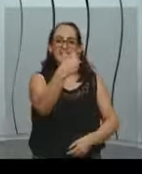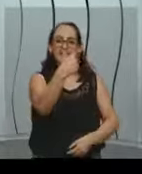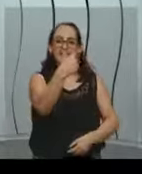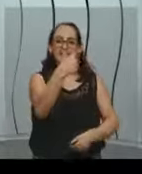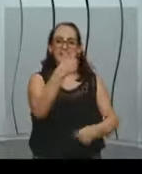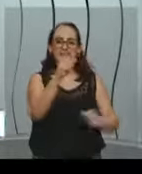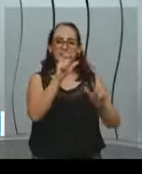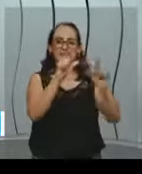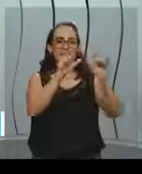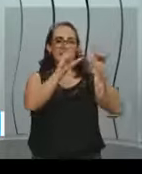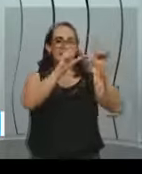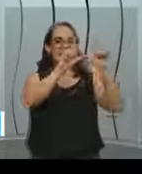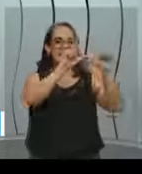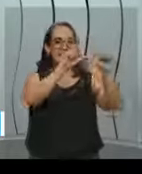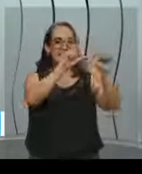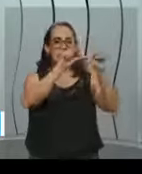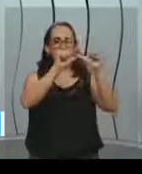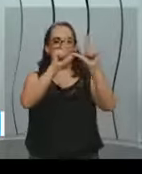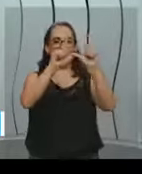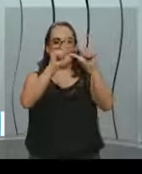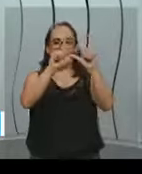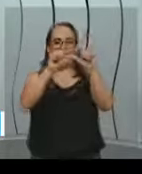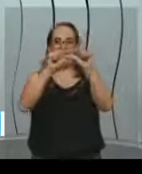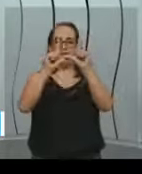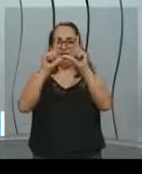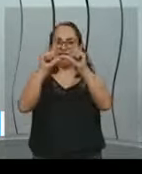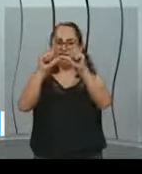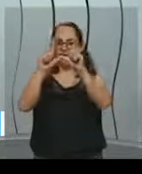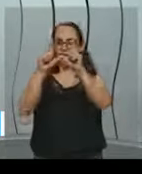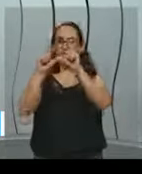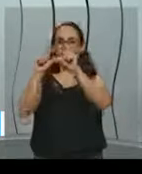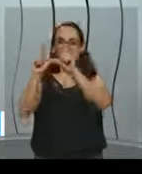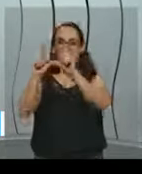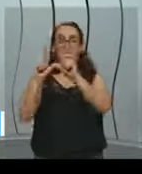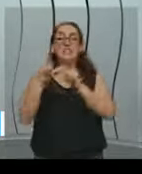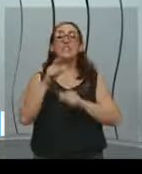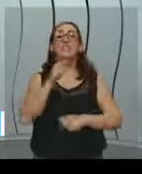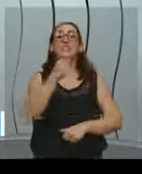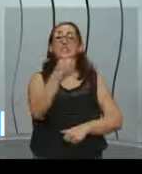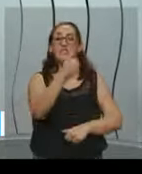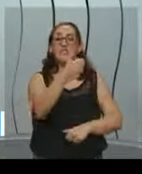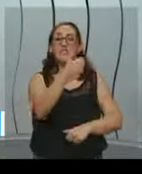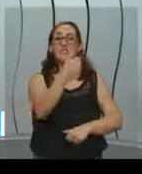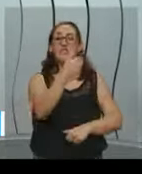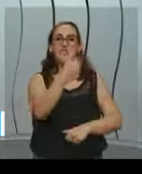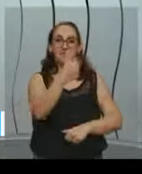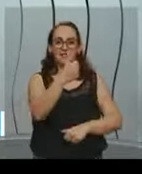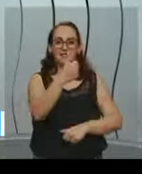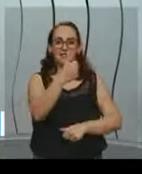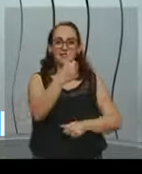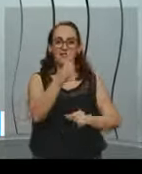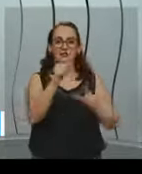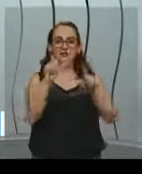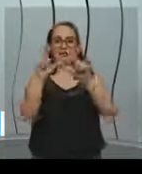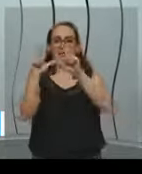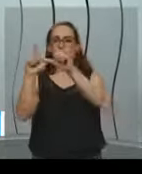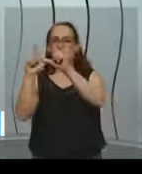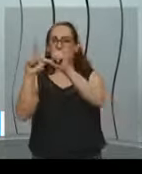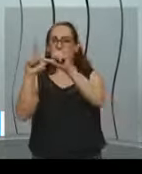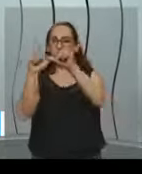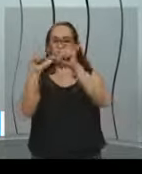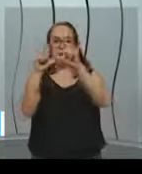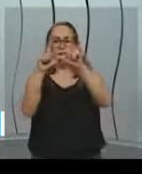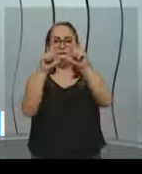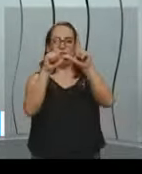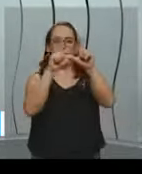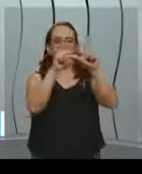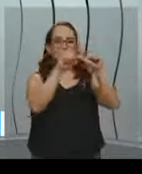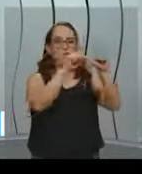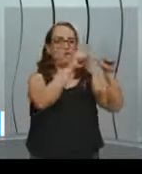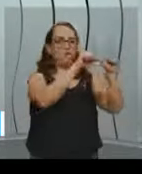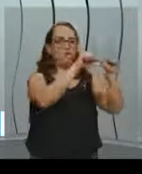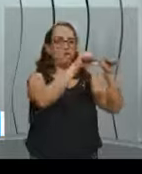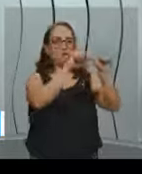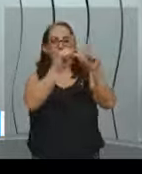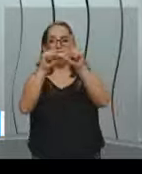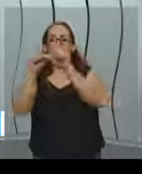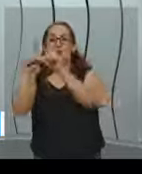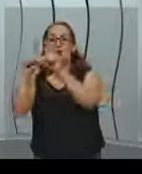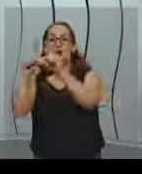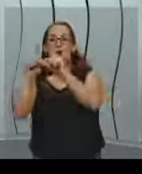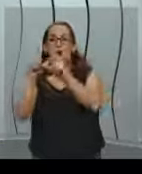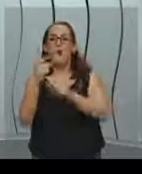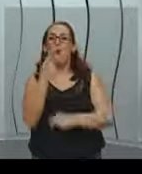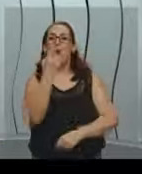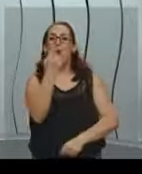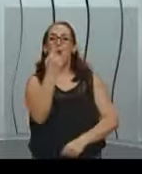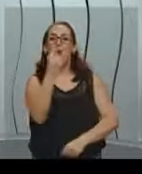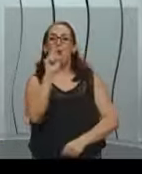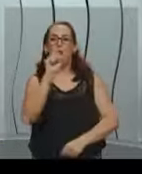e passar essas imagens em menos de um segundo, os seus olhos não conseguem